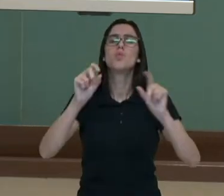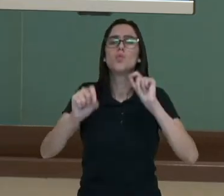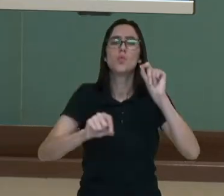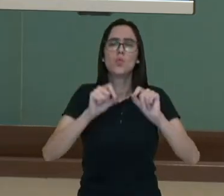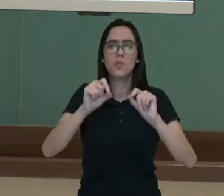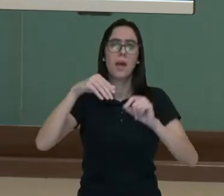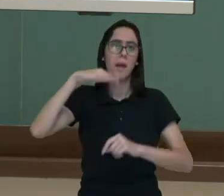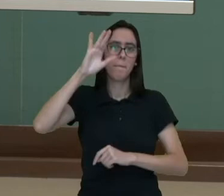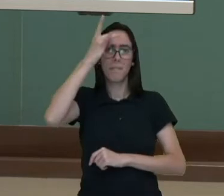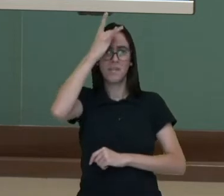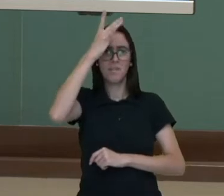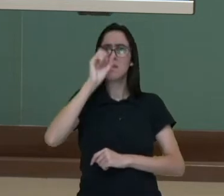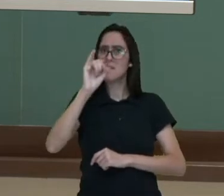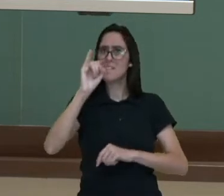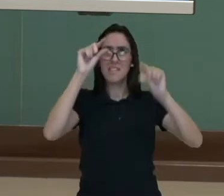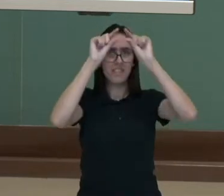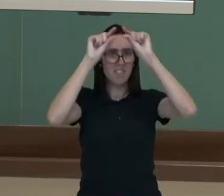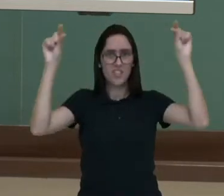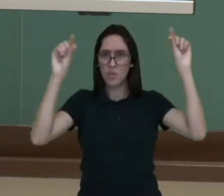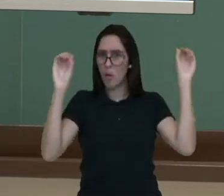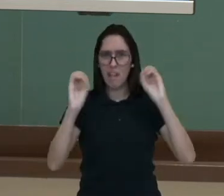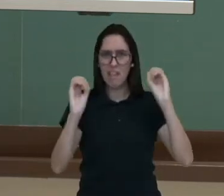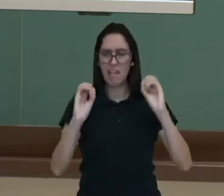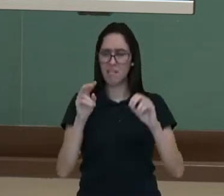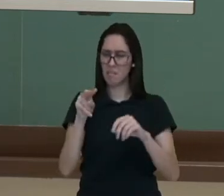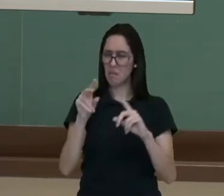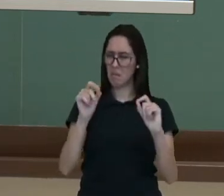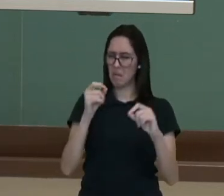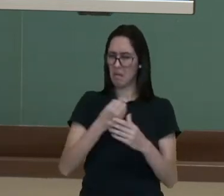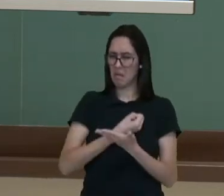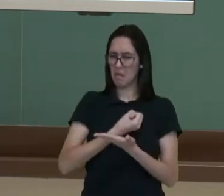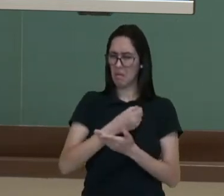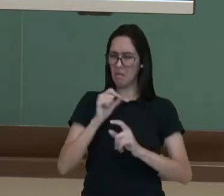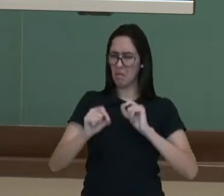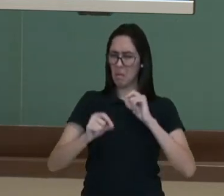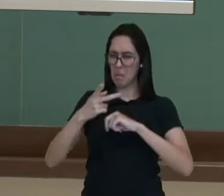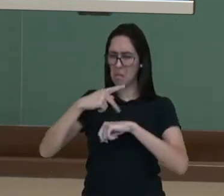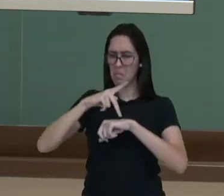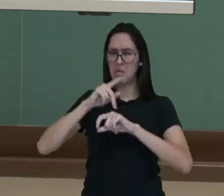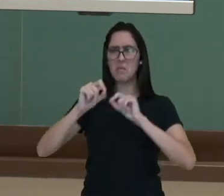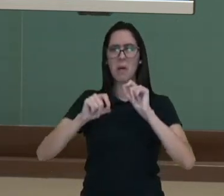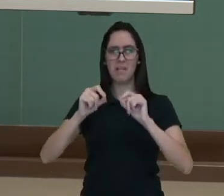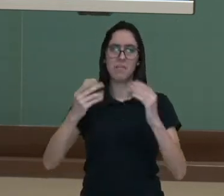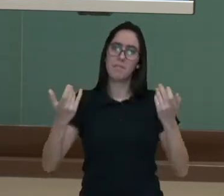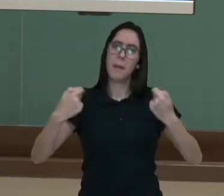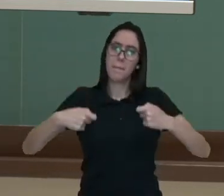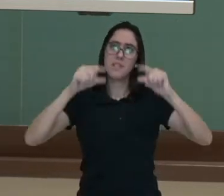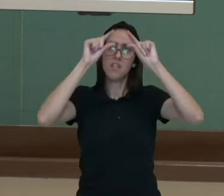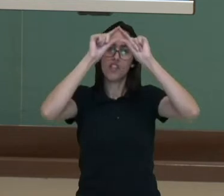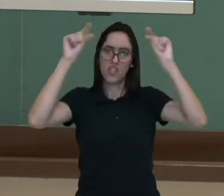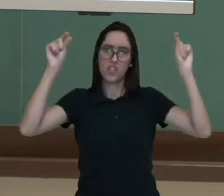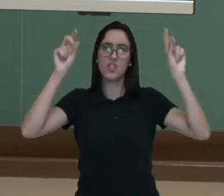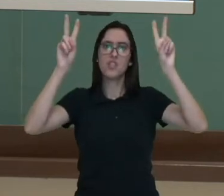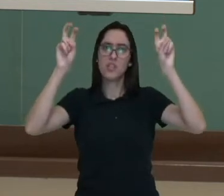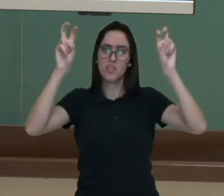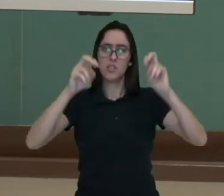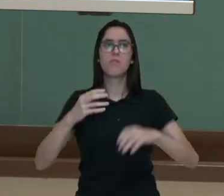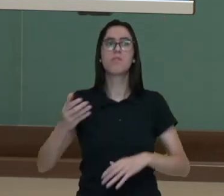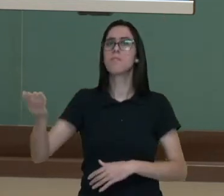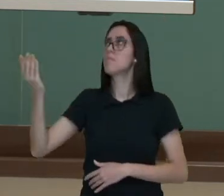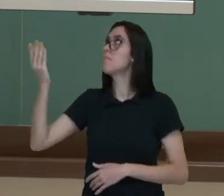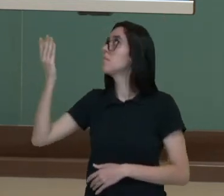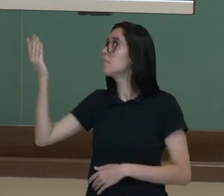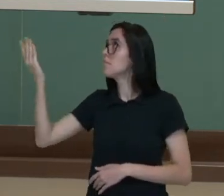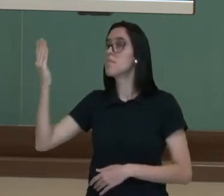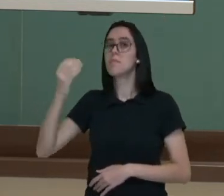complicado, a gente ia ter que deduzir o que está acontecendo. Então, a medalha, né, ó, por exemplo, conquistadas em Londres, né? Então, a gente consegue perceber que isso está